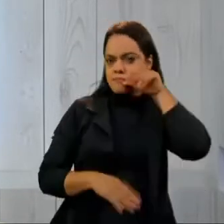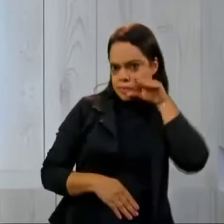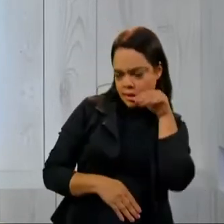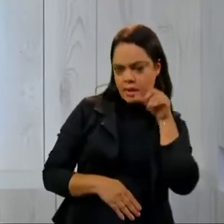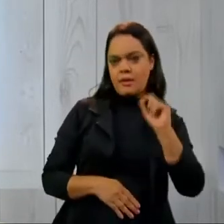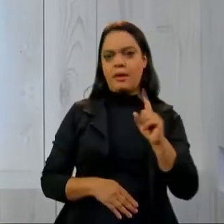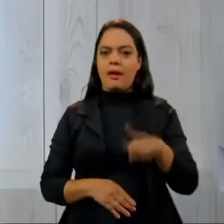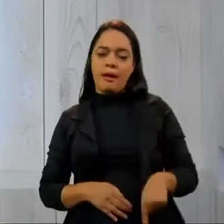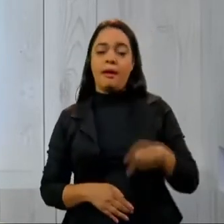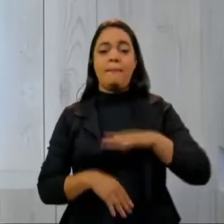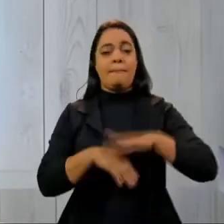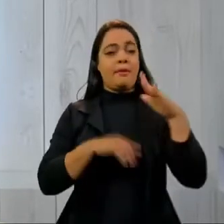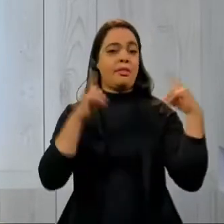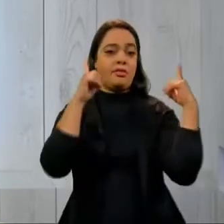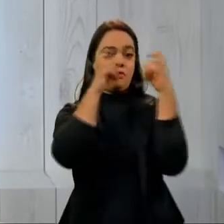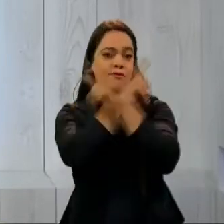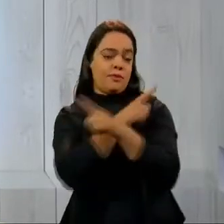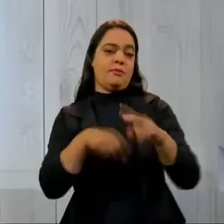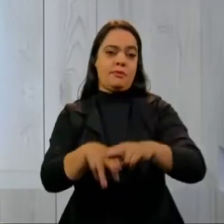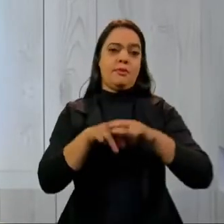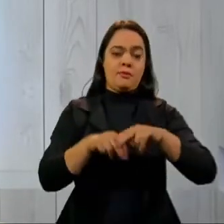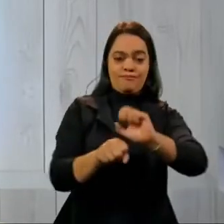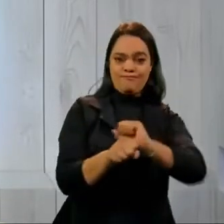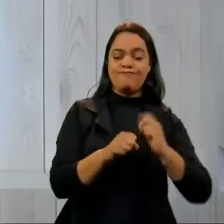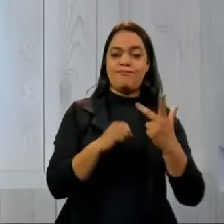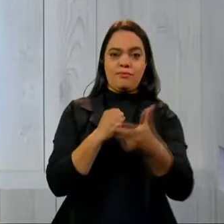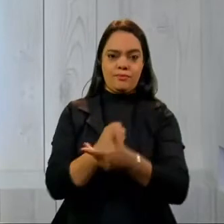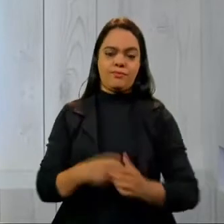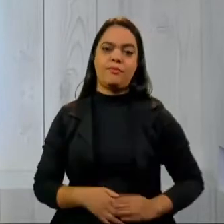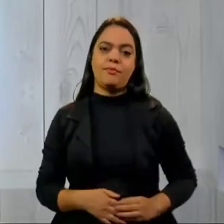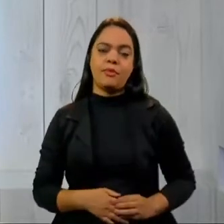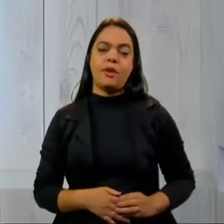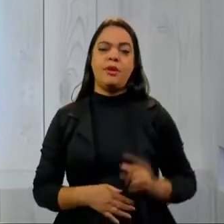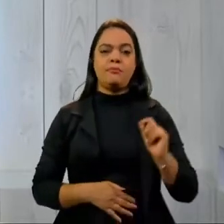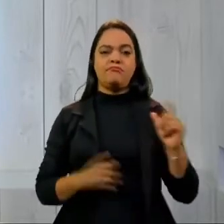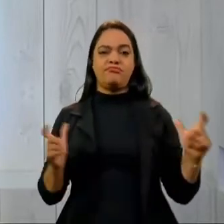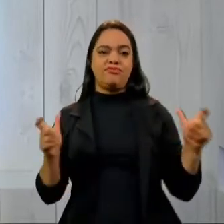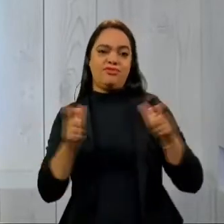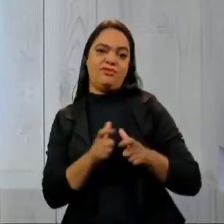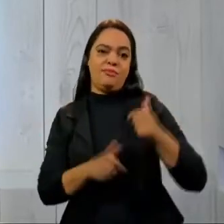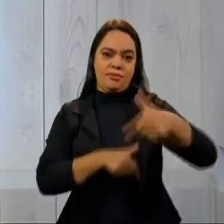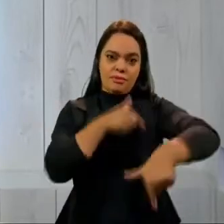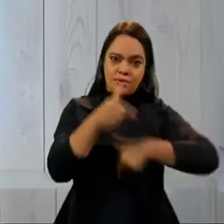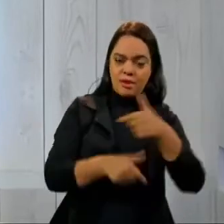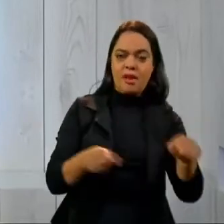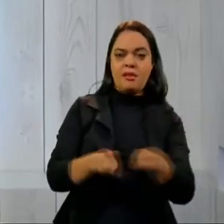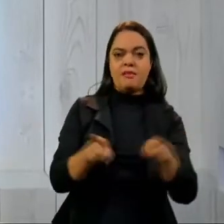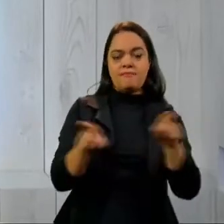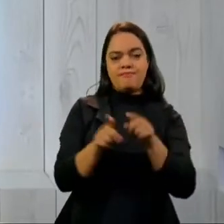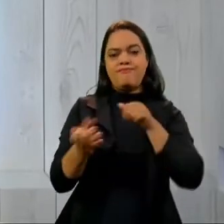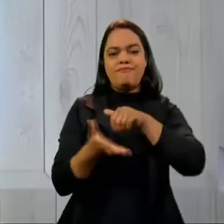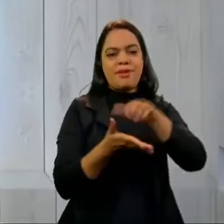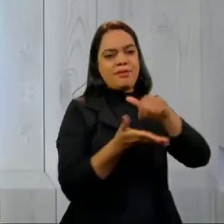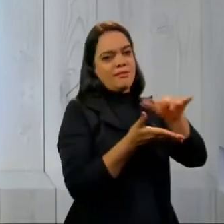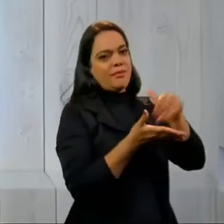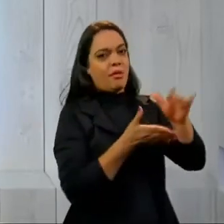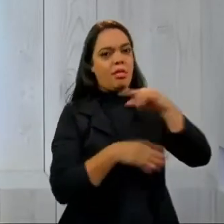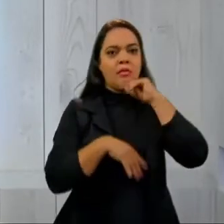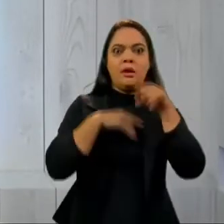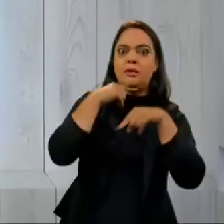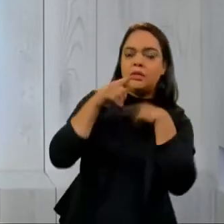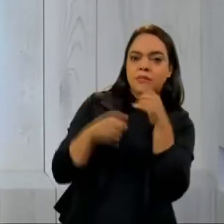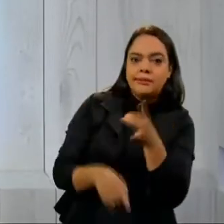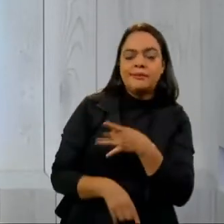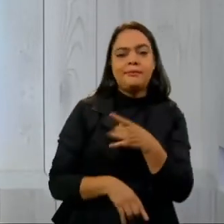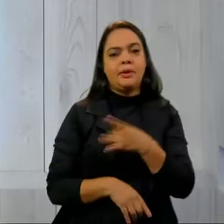mais vulneráveis na crise do coronavírus. Além da diminuição de oferta de trabalho, demissões e incertezas, no